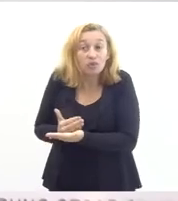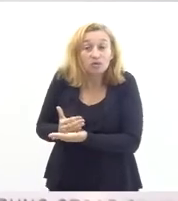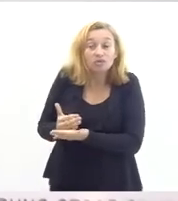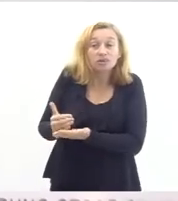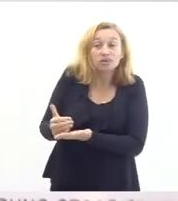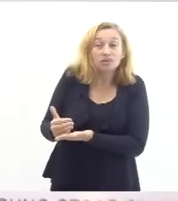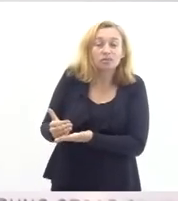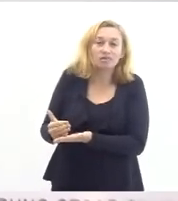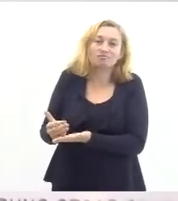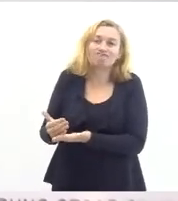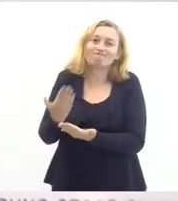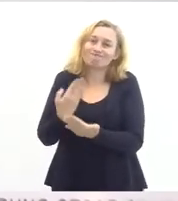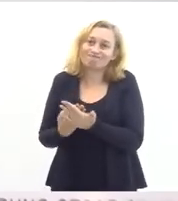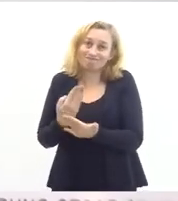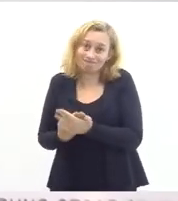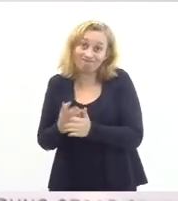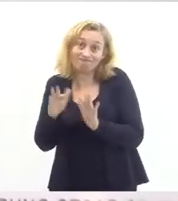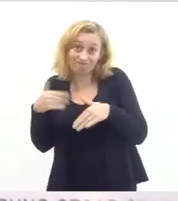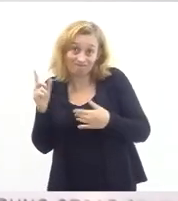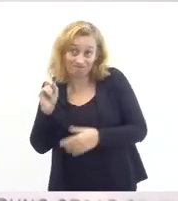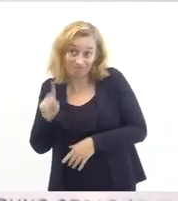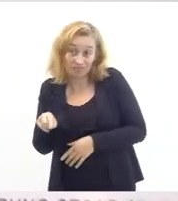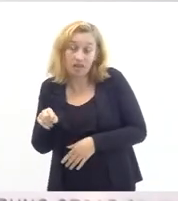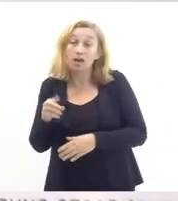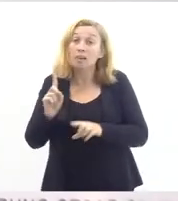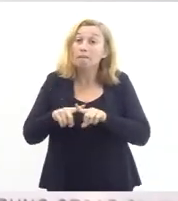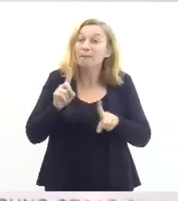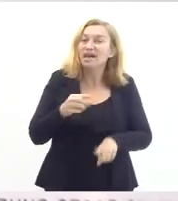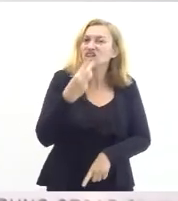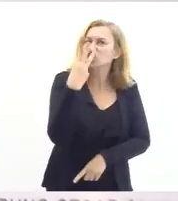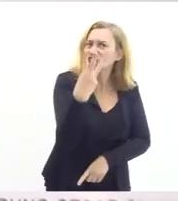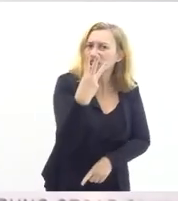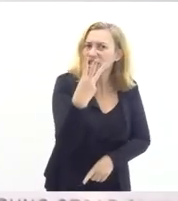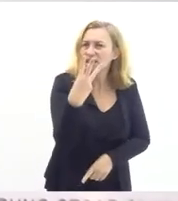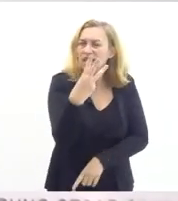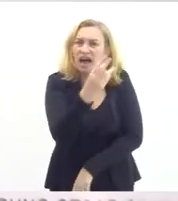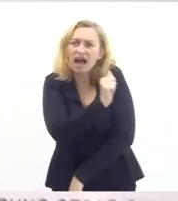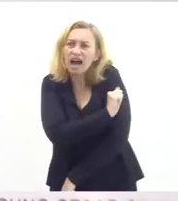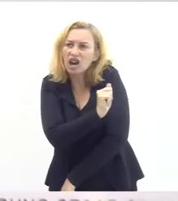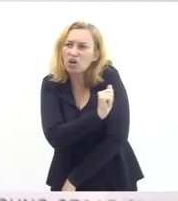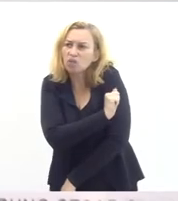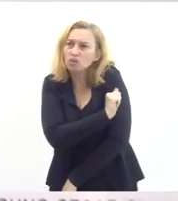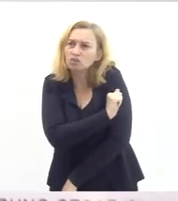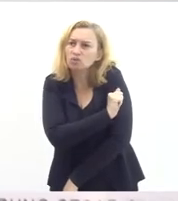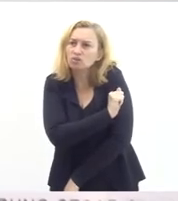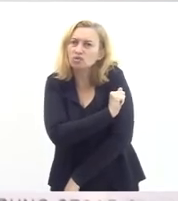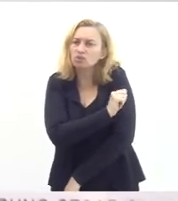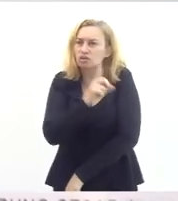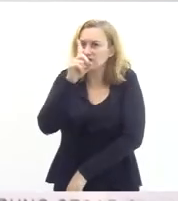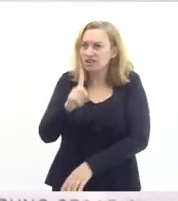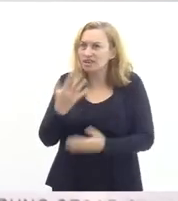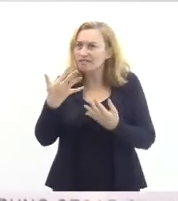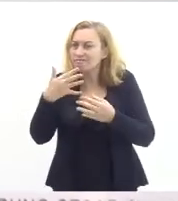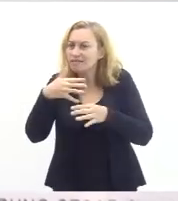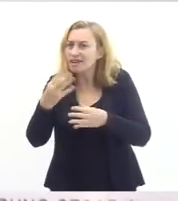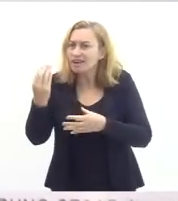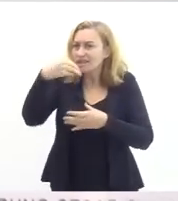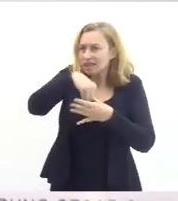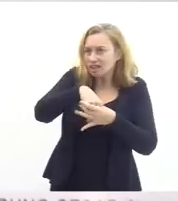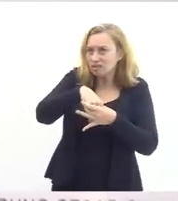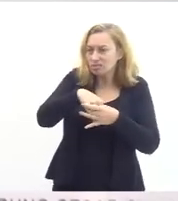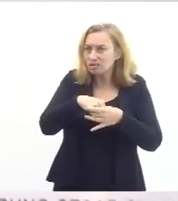aulas mas três alunos de inclusão dentro dessa sala então como que essa